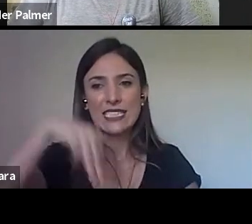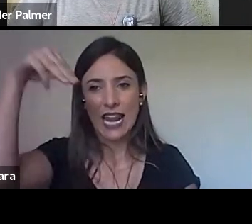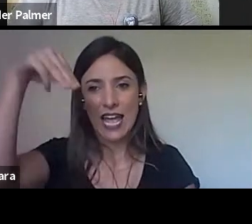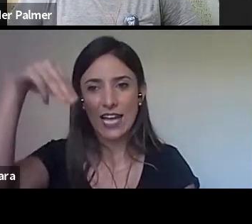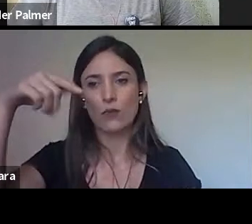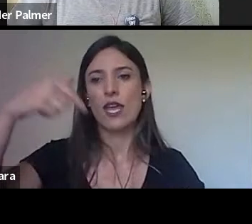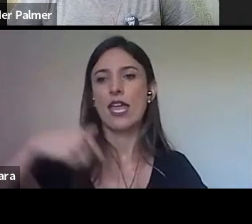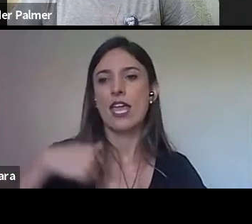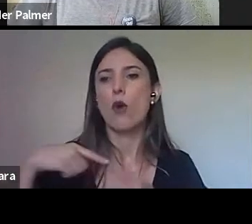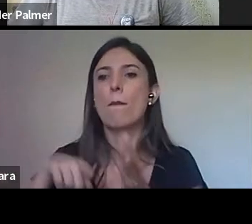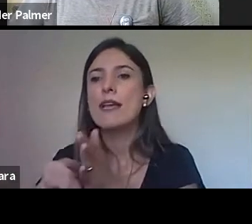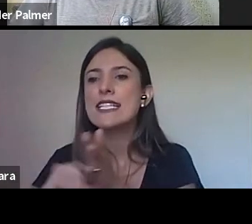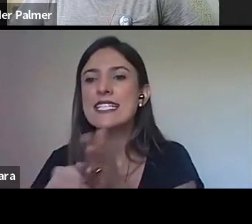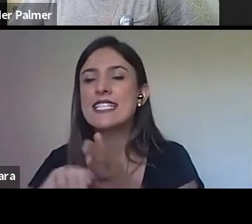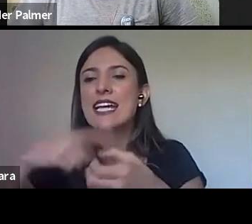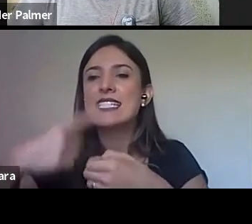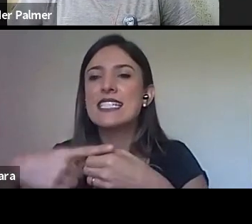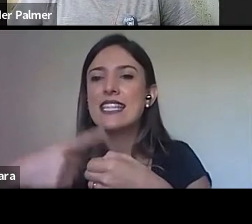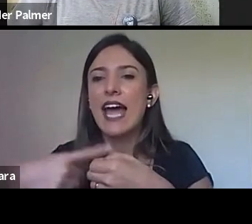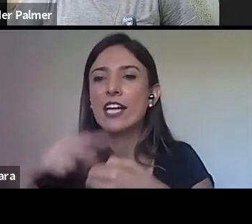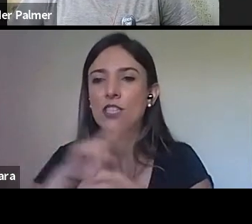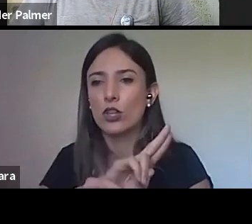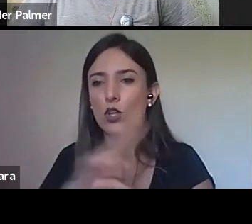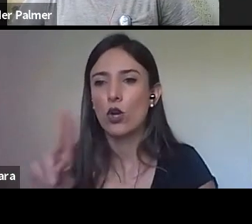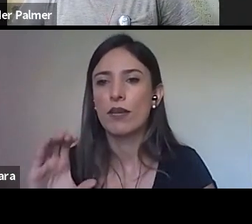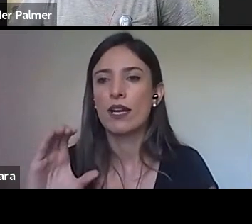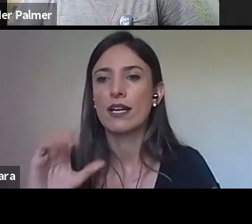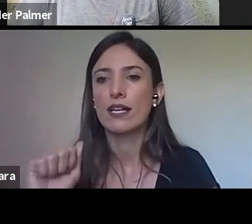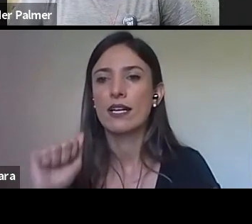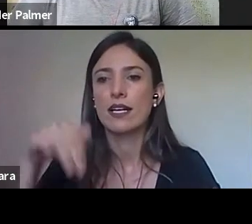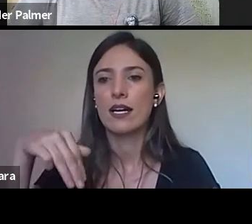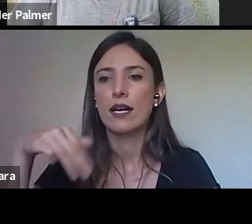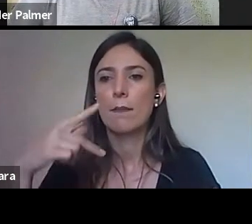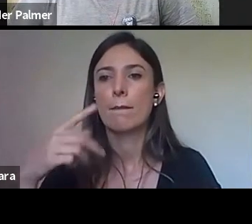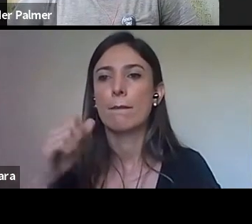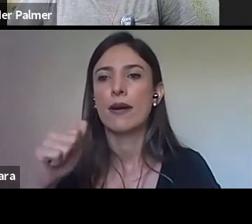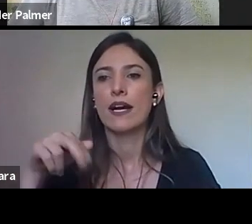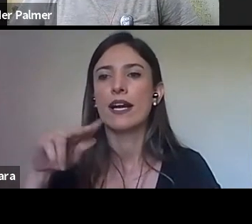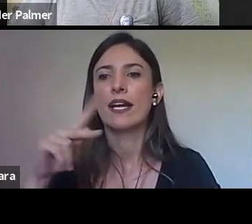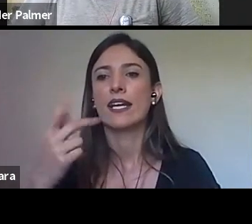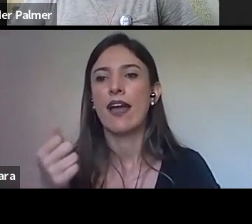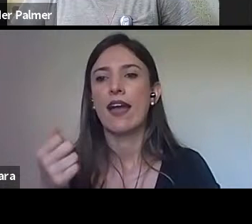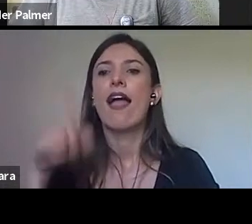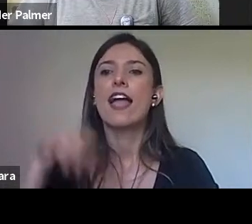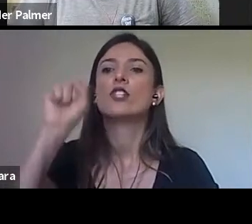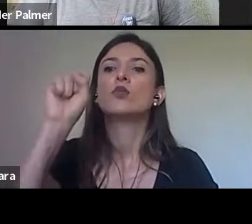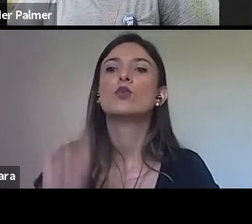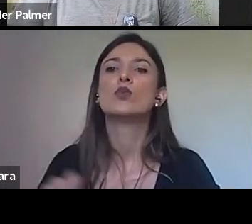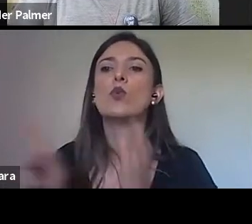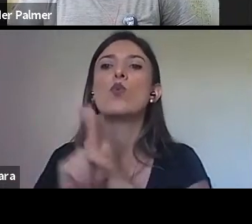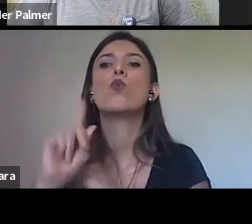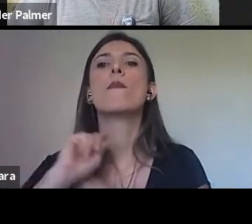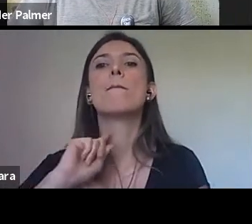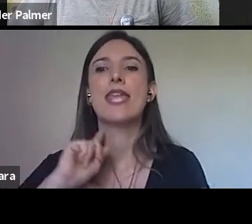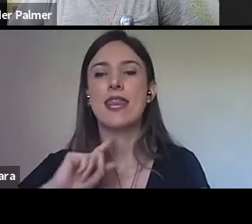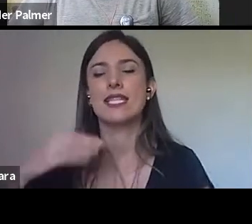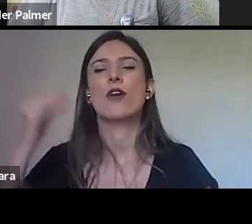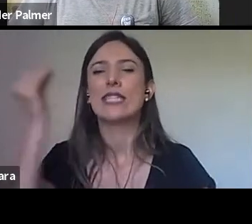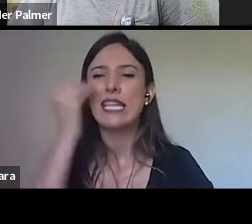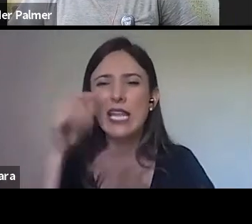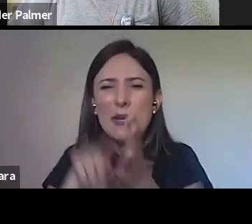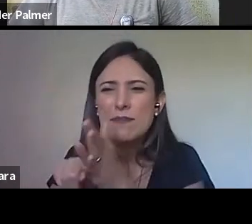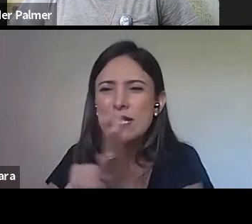cidade de Campanha, no sul de Lima, e aí eu tentei fazer um mapeamento do que seria a educação em